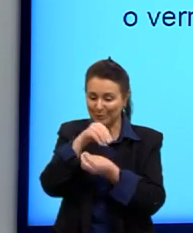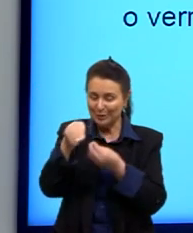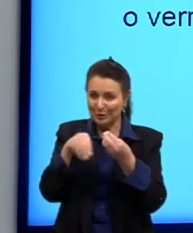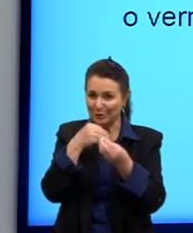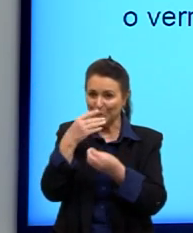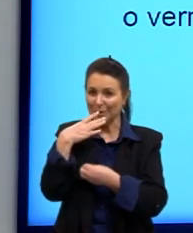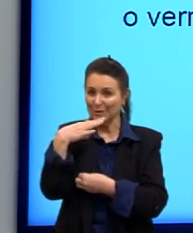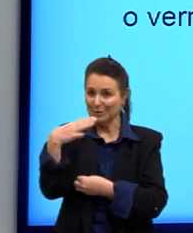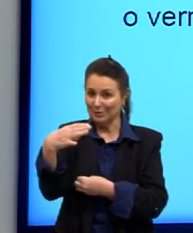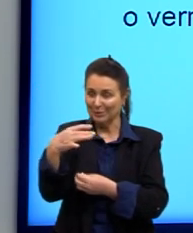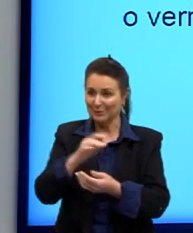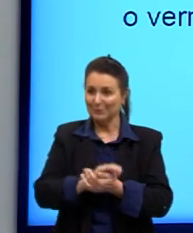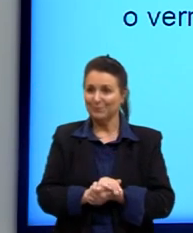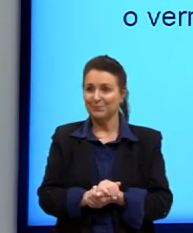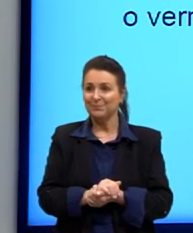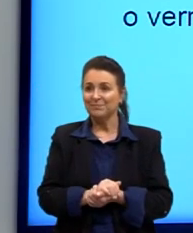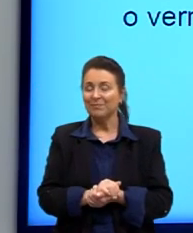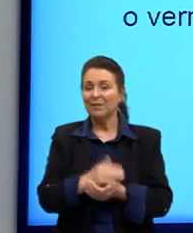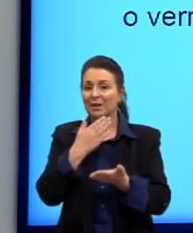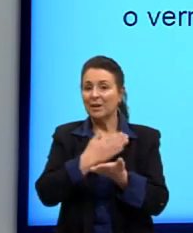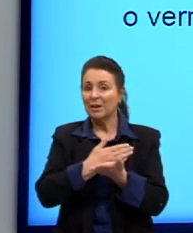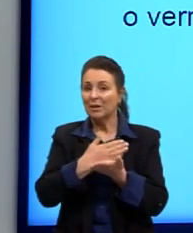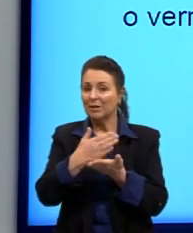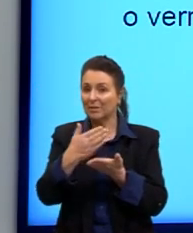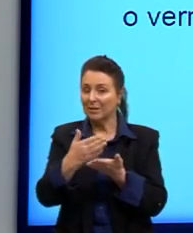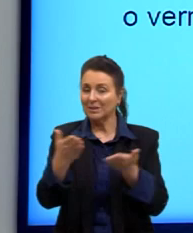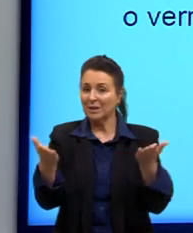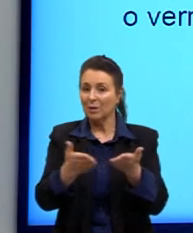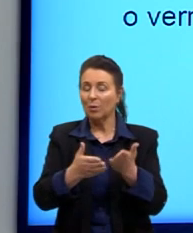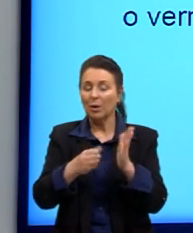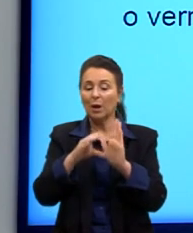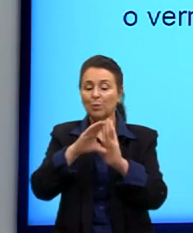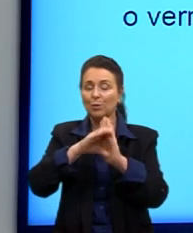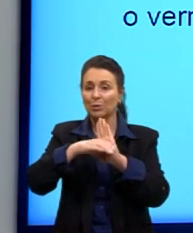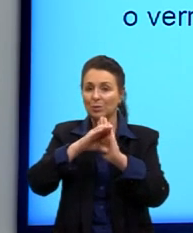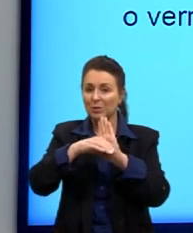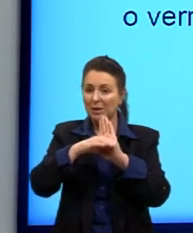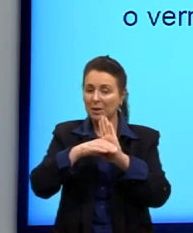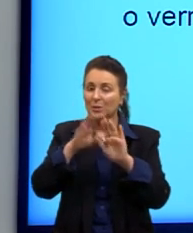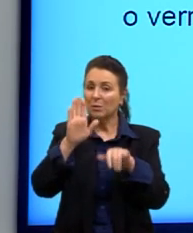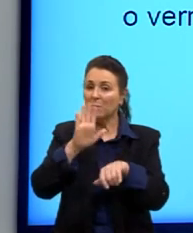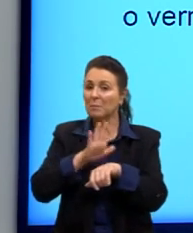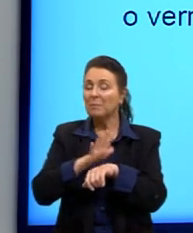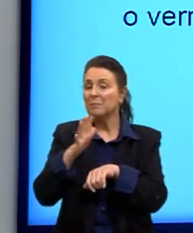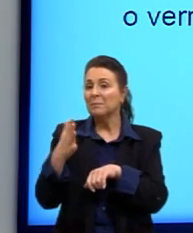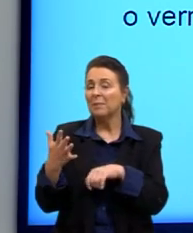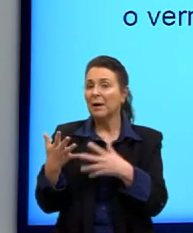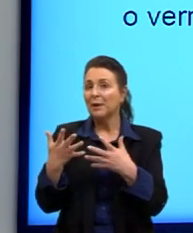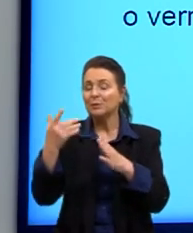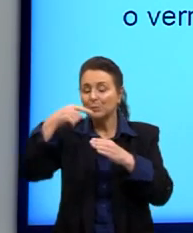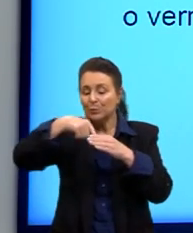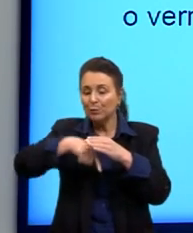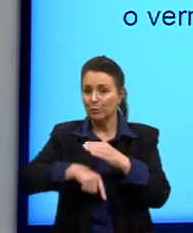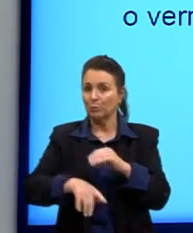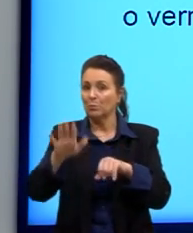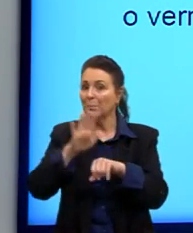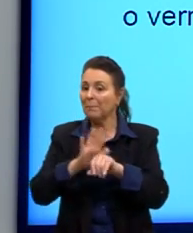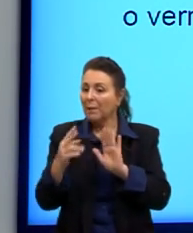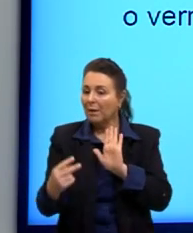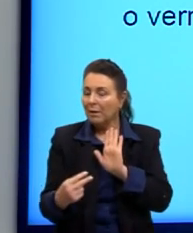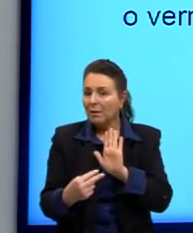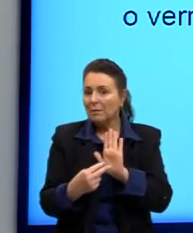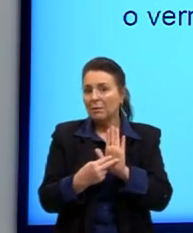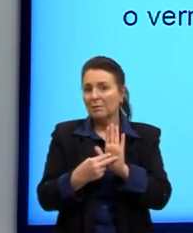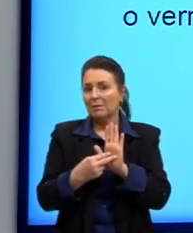Bom, aqui já começa a entrar alguns conceitos um pouco mais, que a gente tem que prestar atenção, que de início